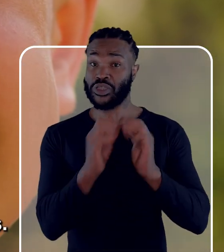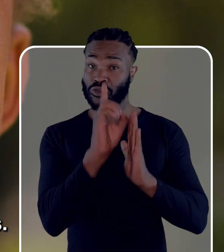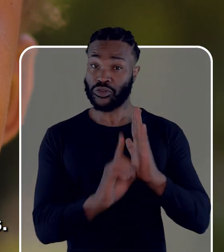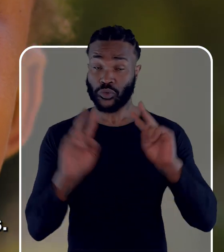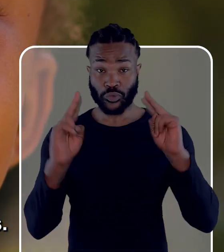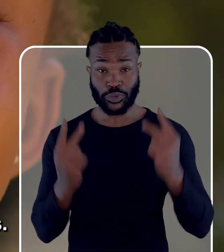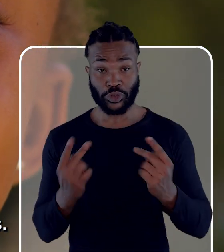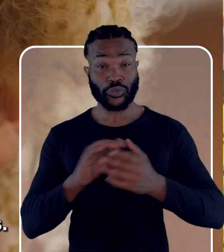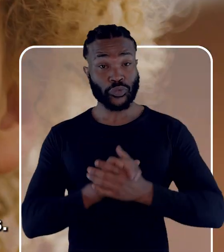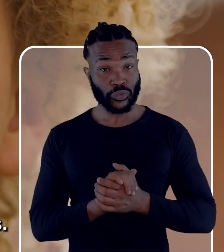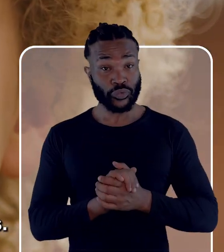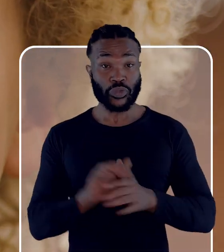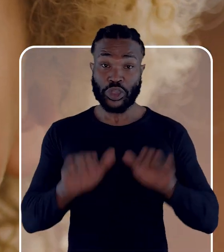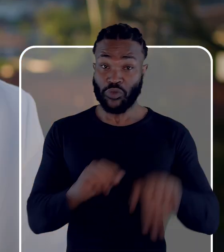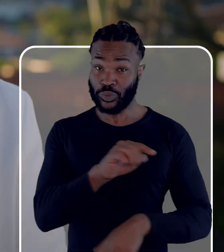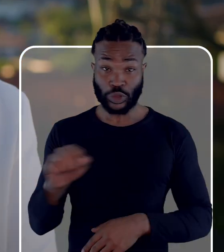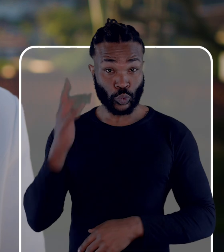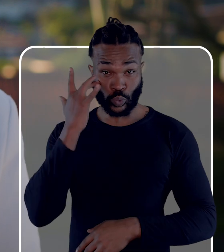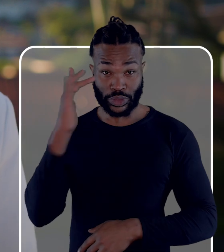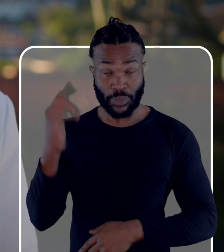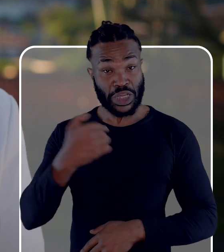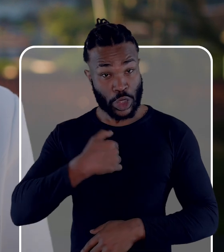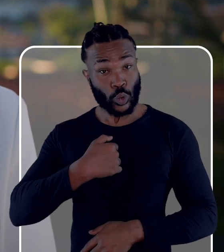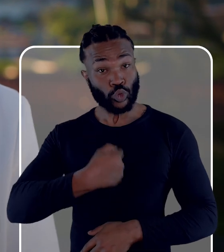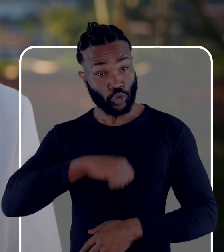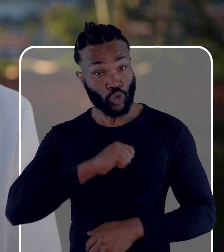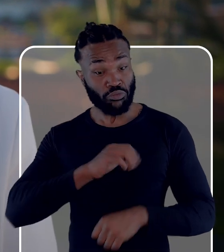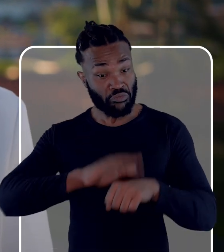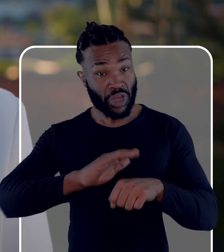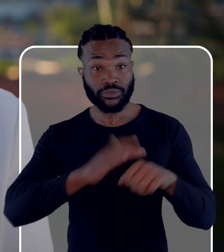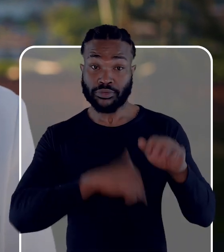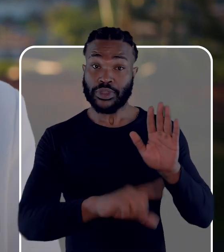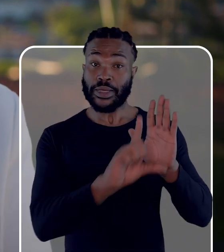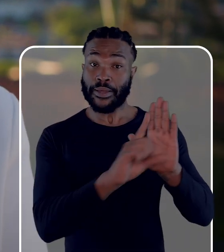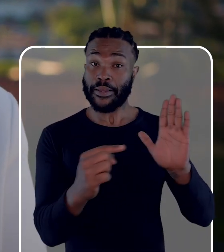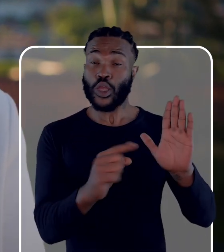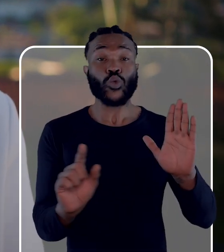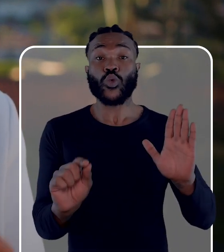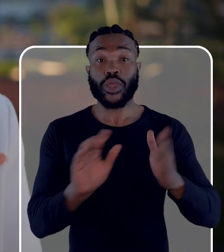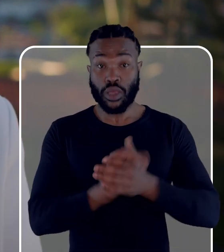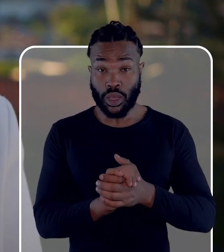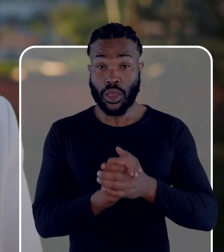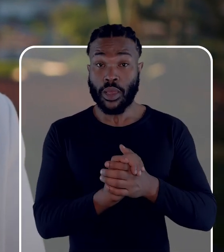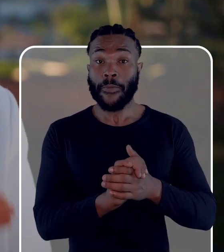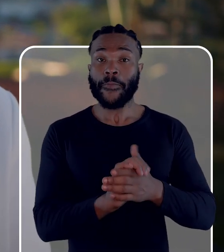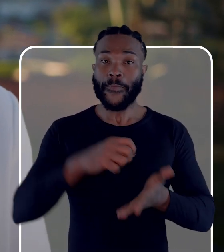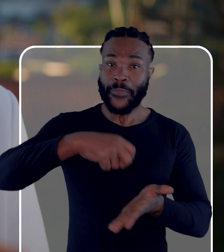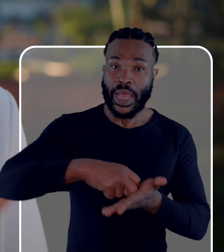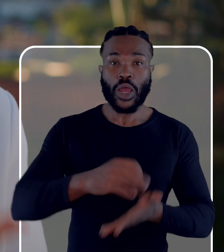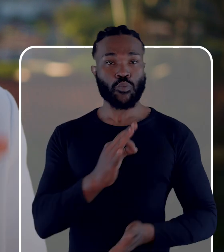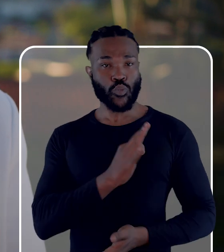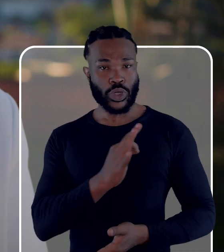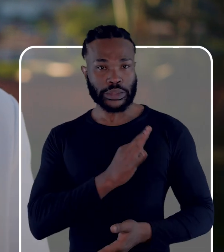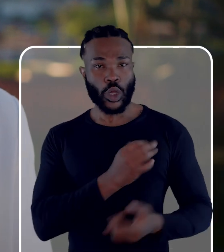ser uma defensora de direitos humanos. Talvez você não saiba, mas eu sou uma das autoras da lei que aumentou a pena quando